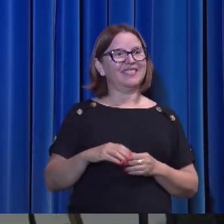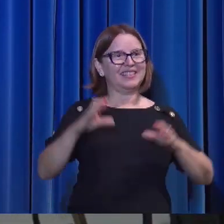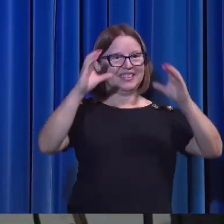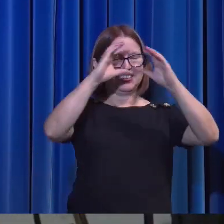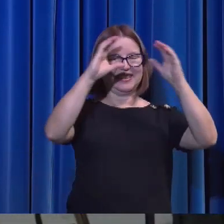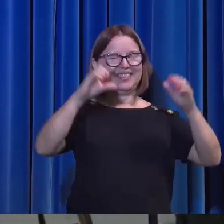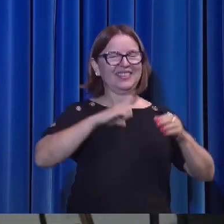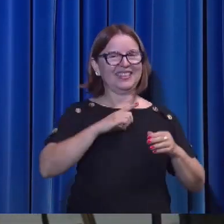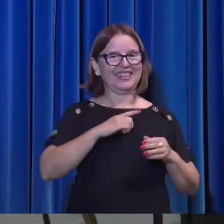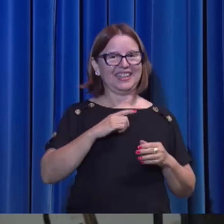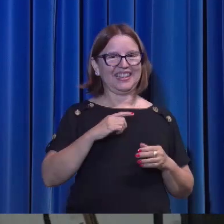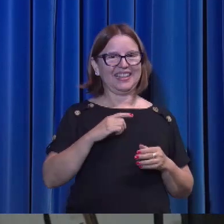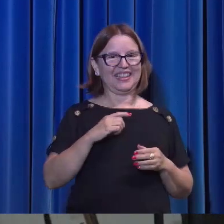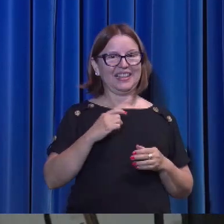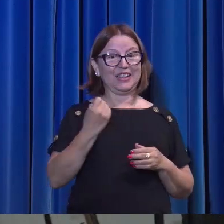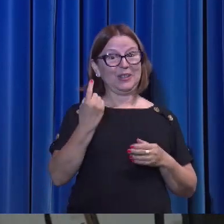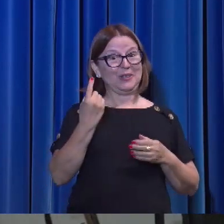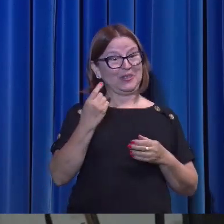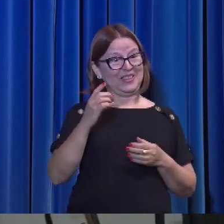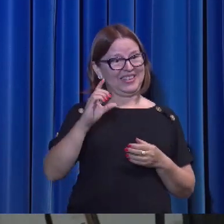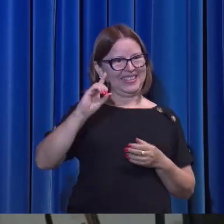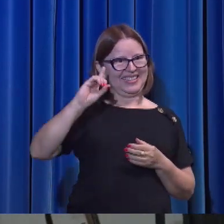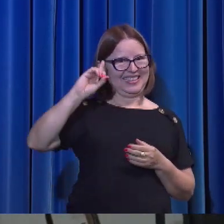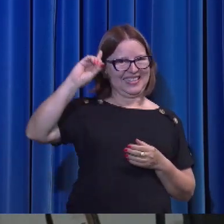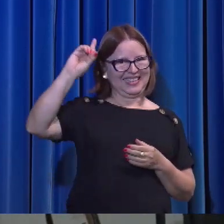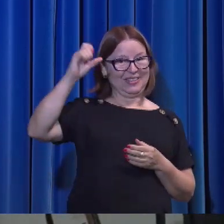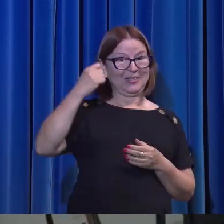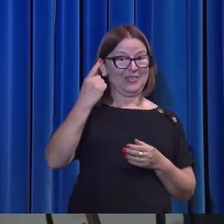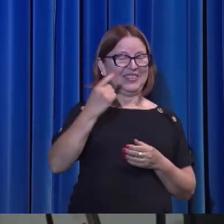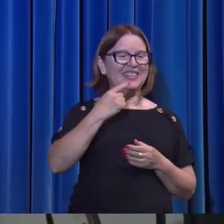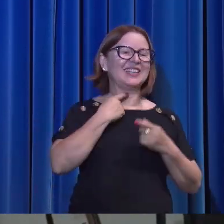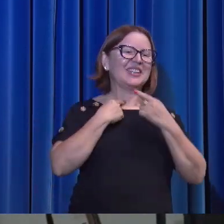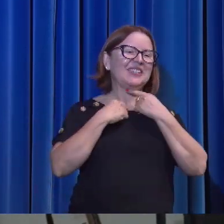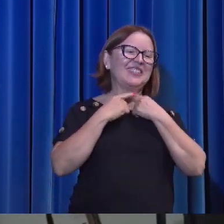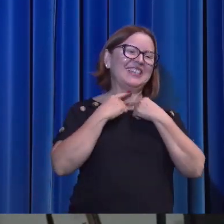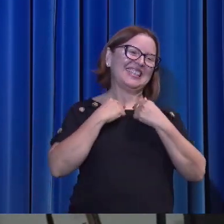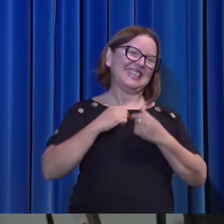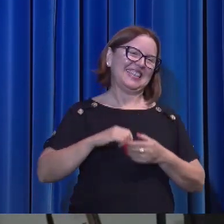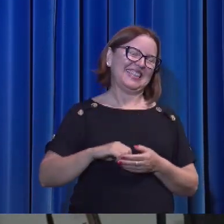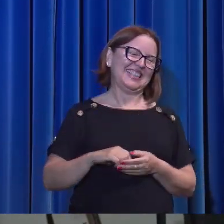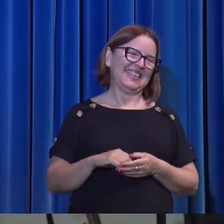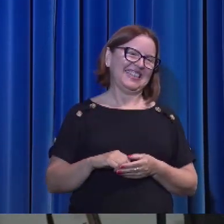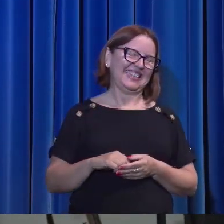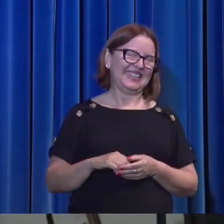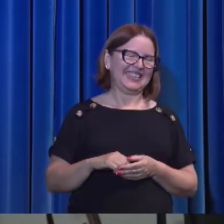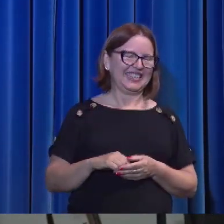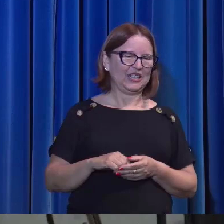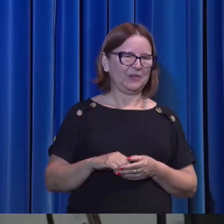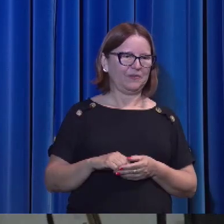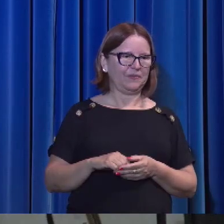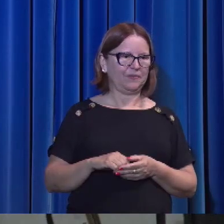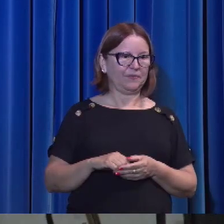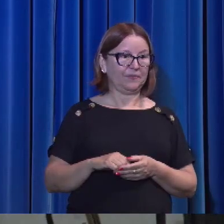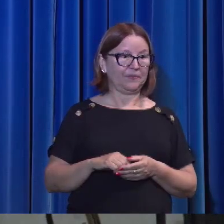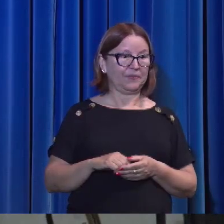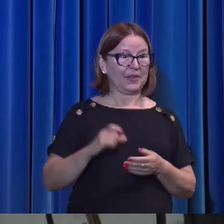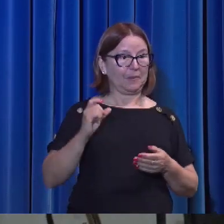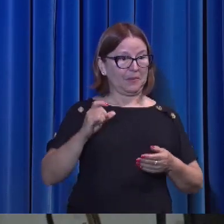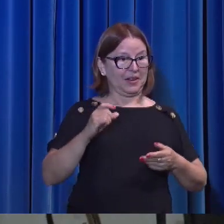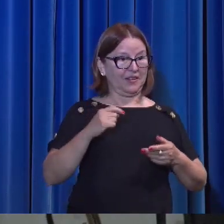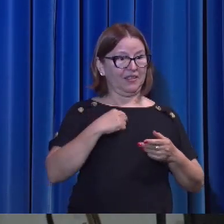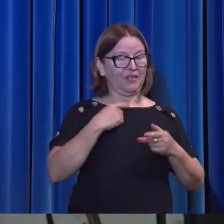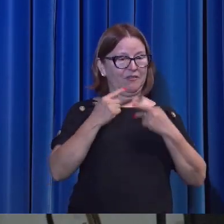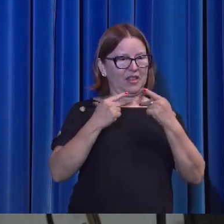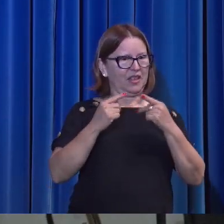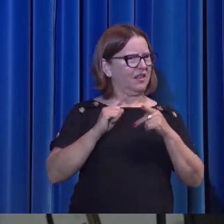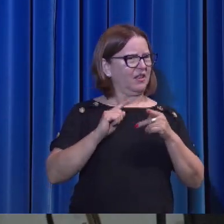único, com uma única vontade, com uma coisa assim. Olha, a palavra que eu estou dizendo não é